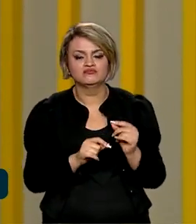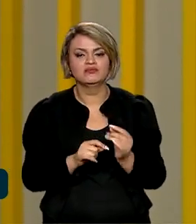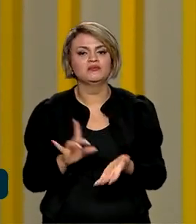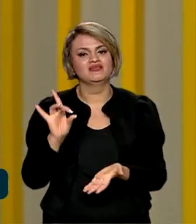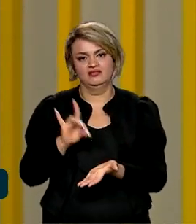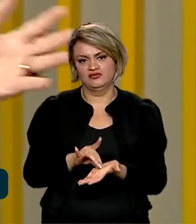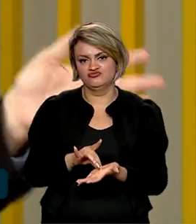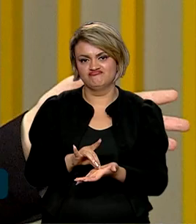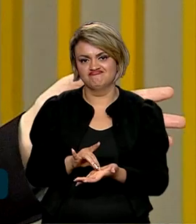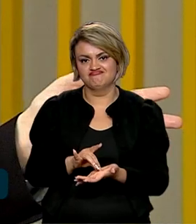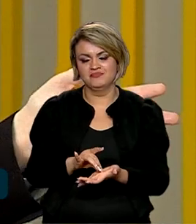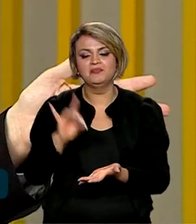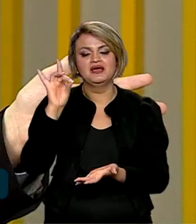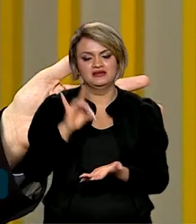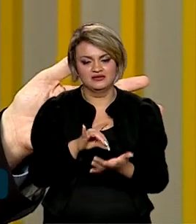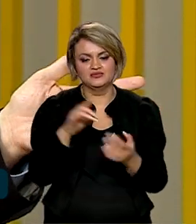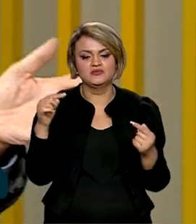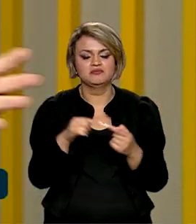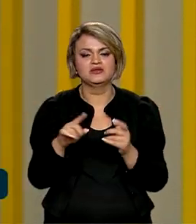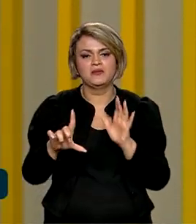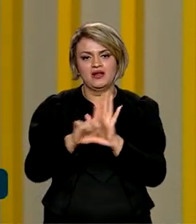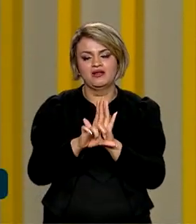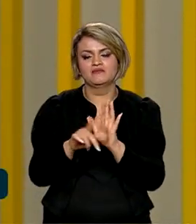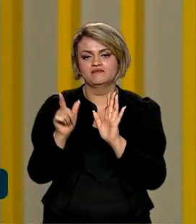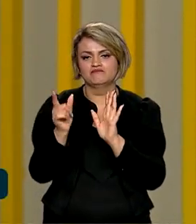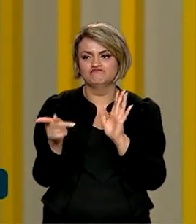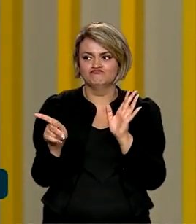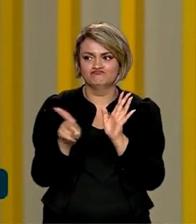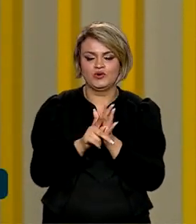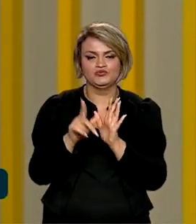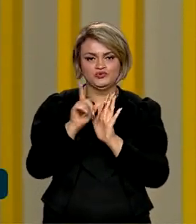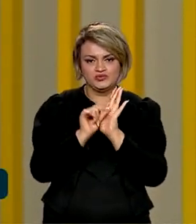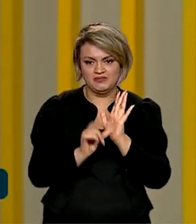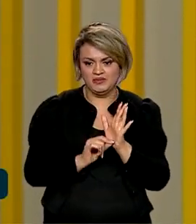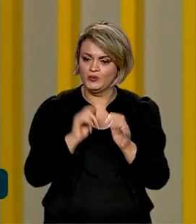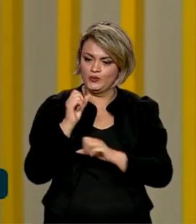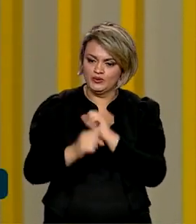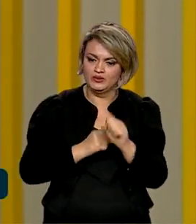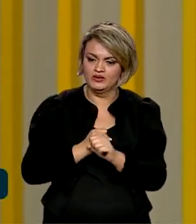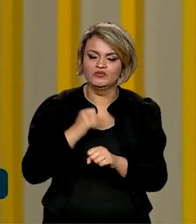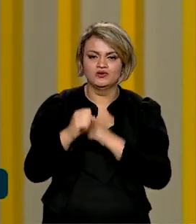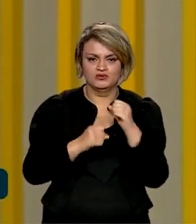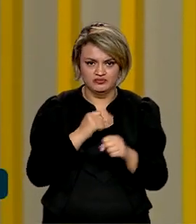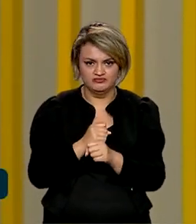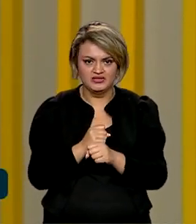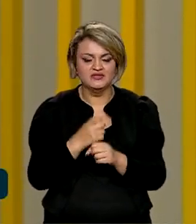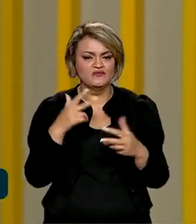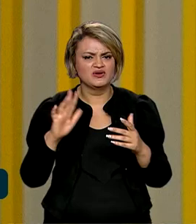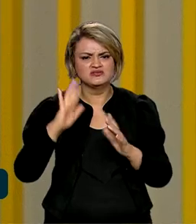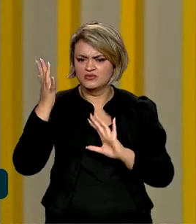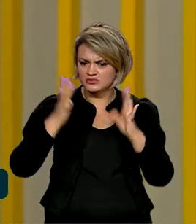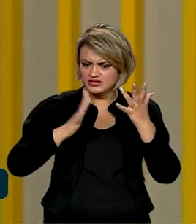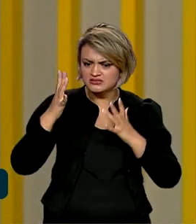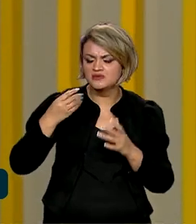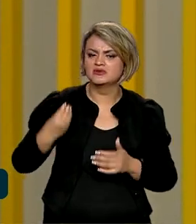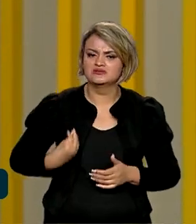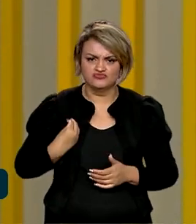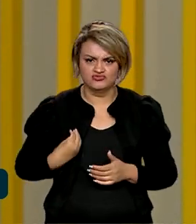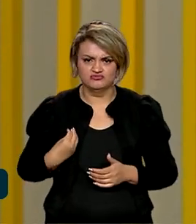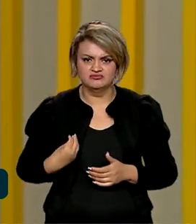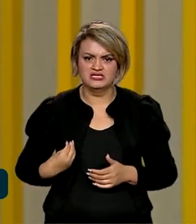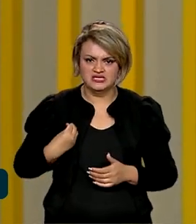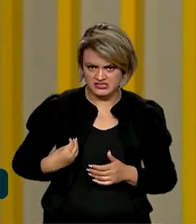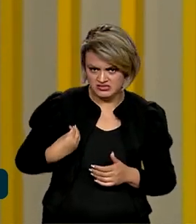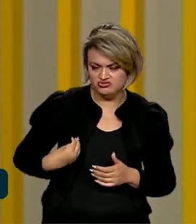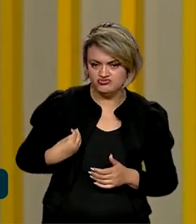realidade também para as leis orçamentárias anuais. Então, acho que essa incidência, ela existe, há uma